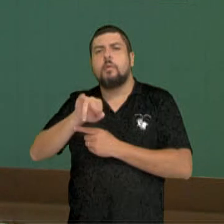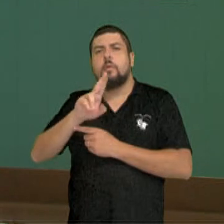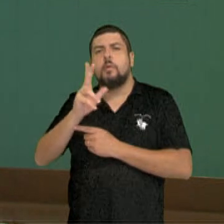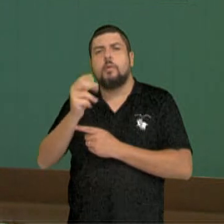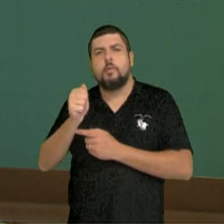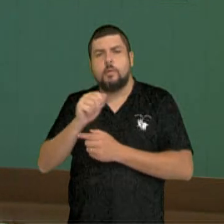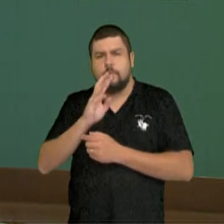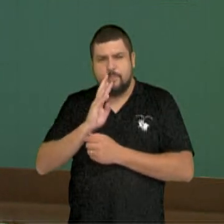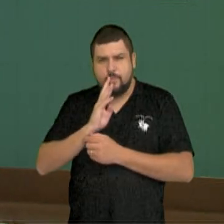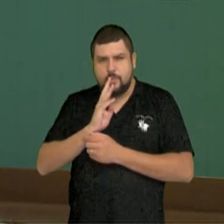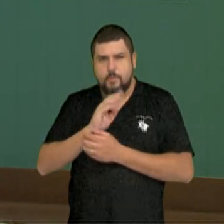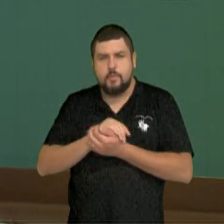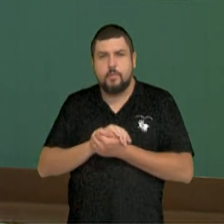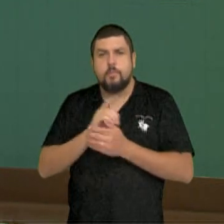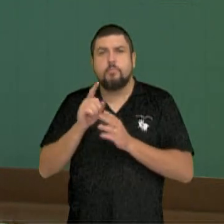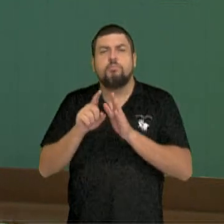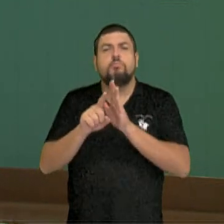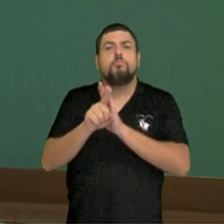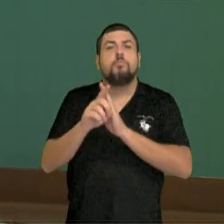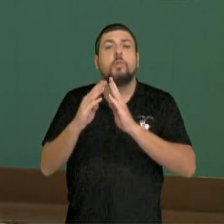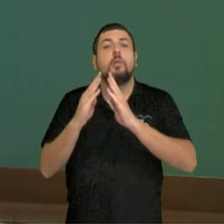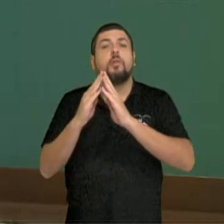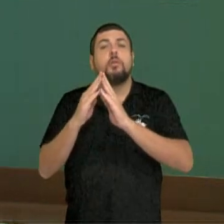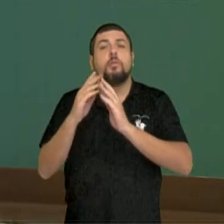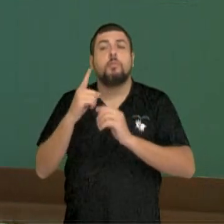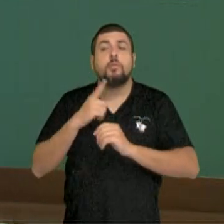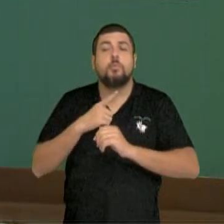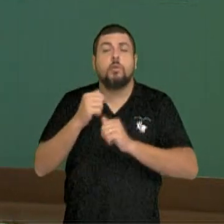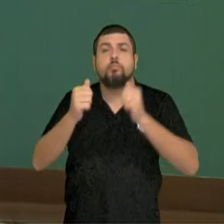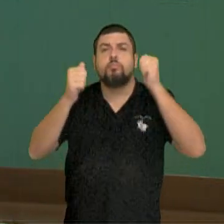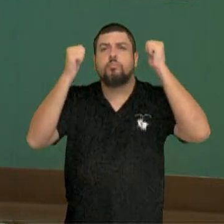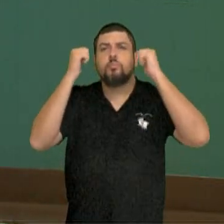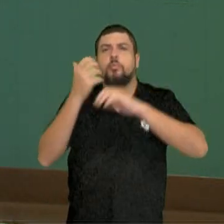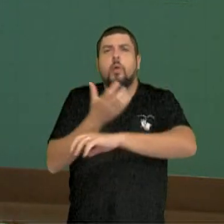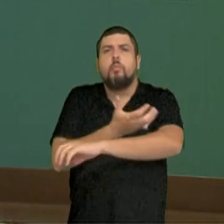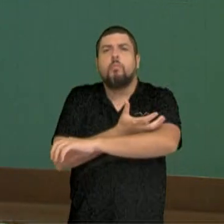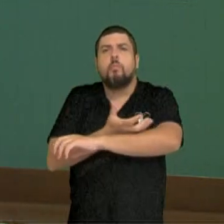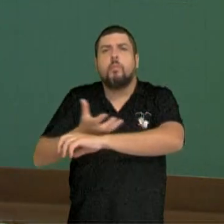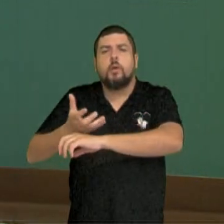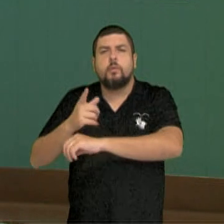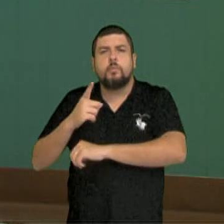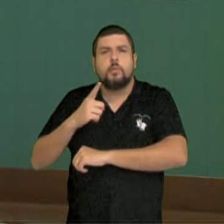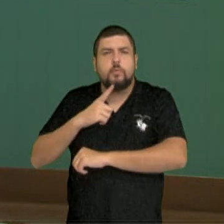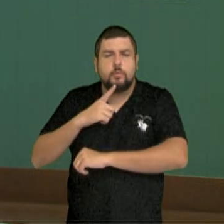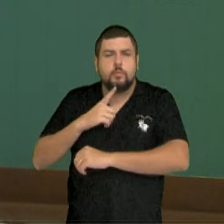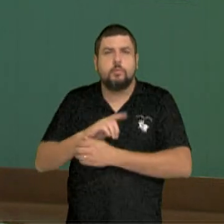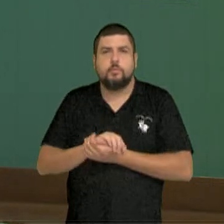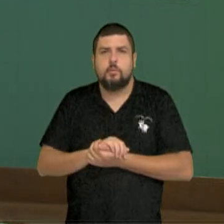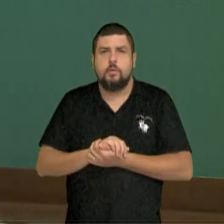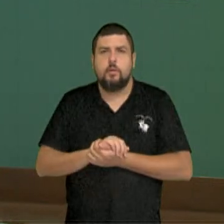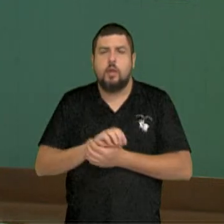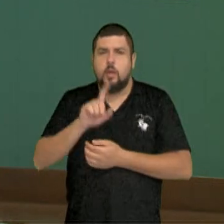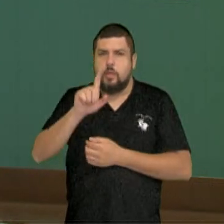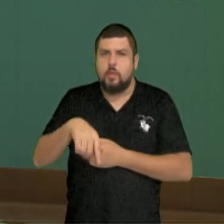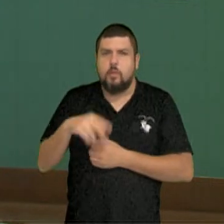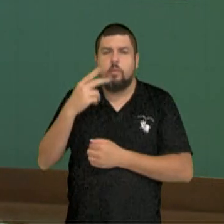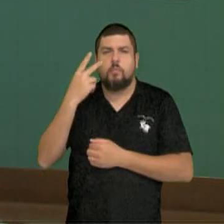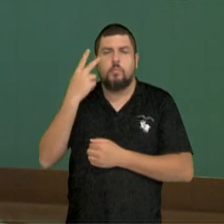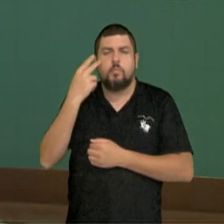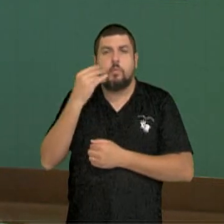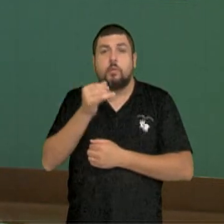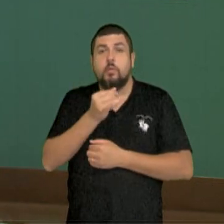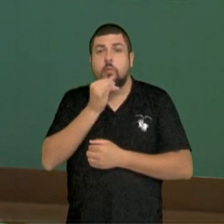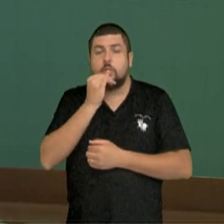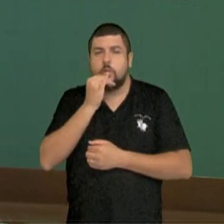alguma dessas espécies plantadas no seu quintal, por exemplo. Então, são exemplos comuns de pteridófitas.